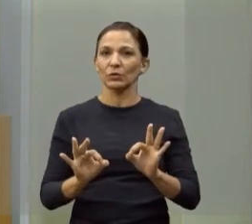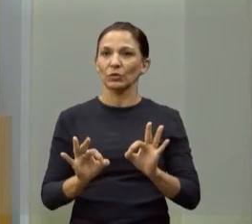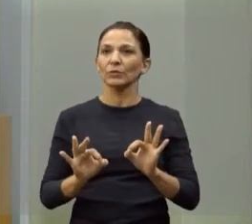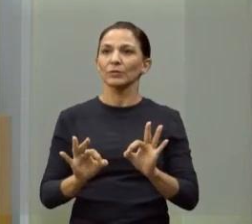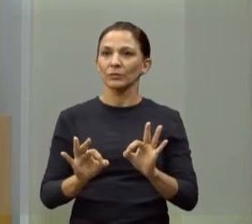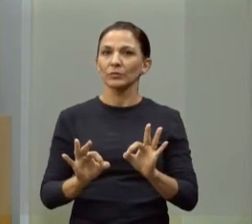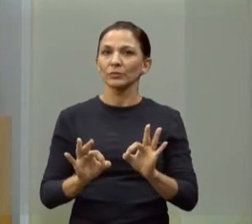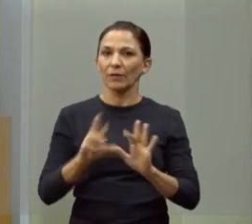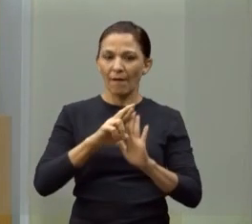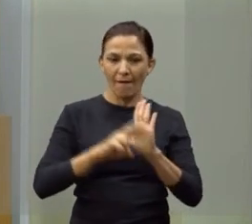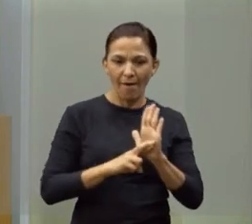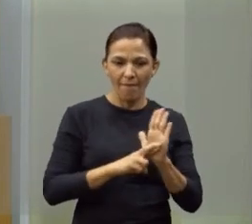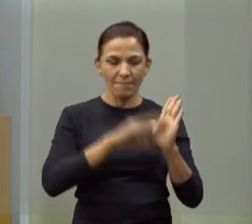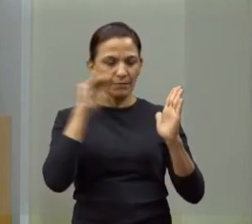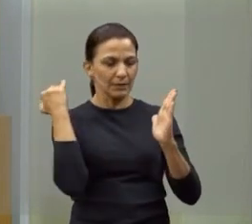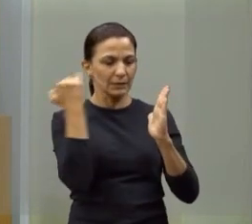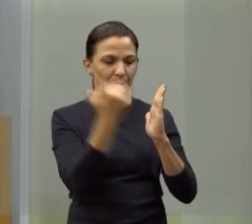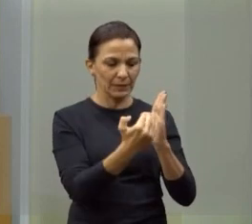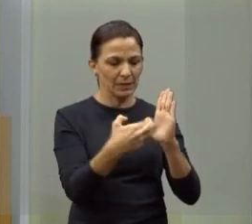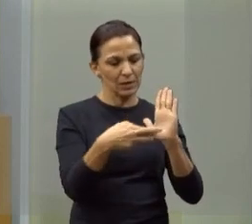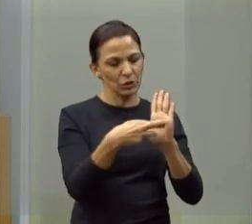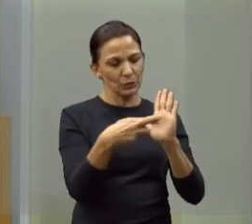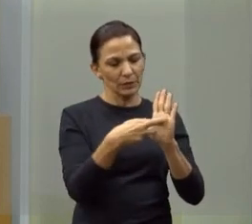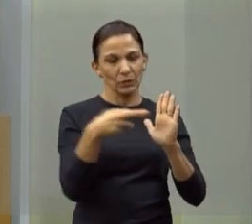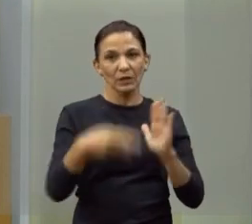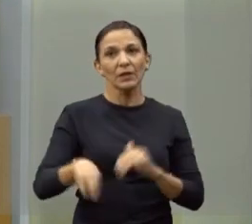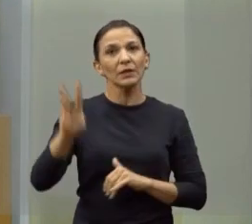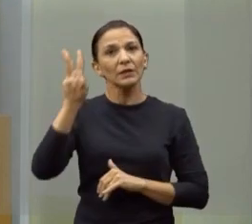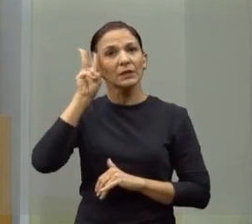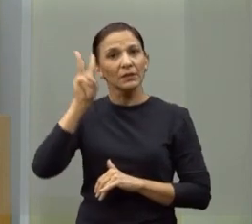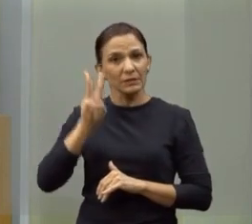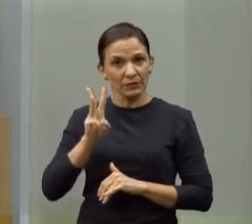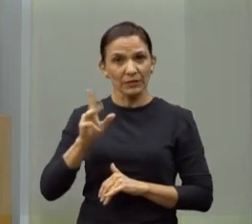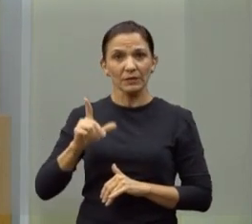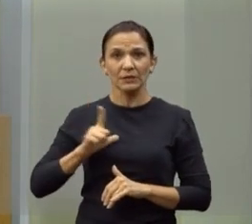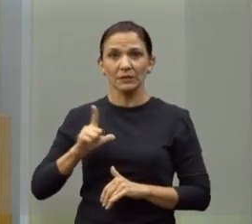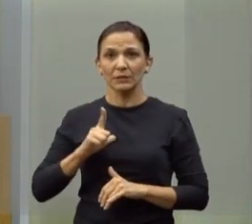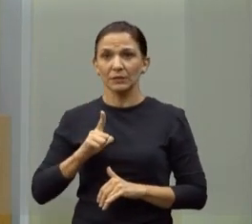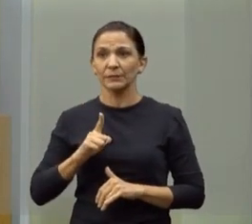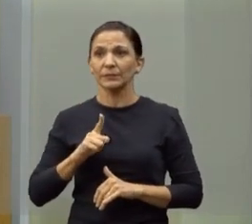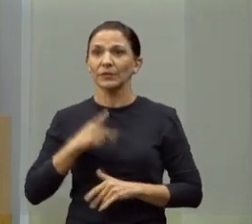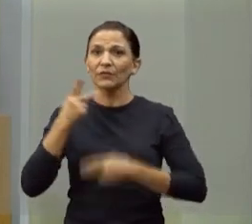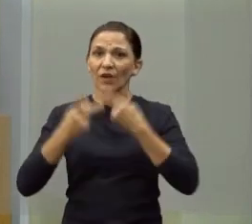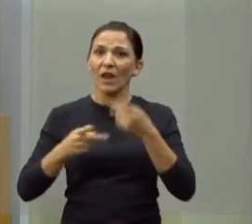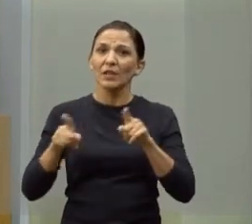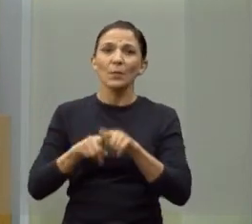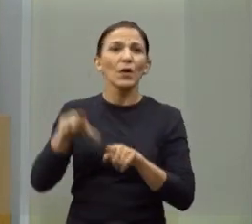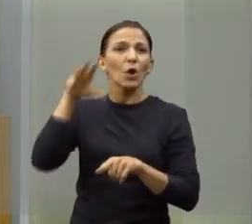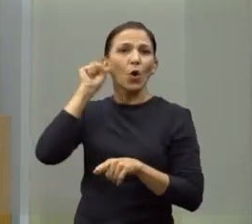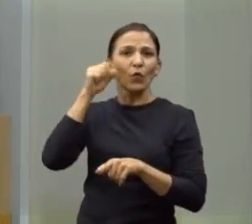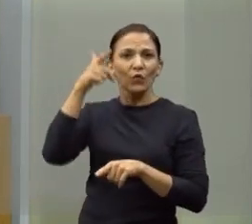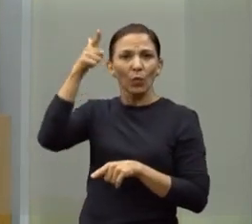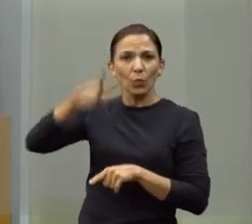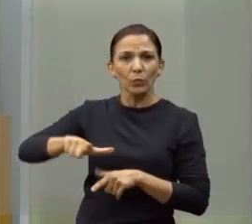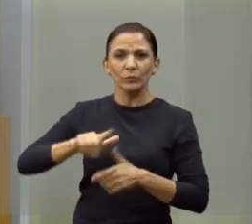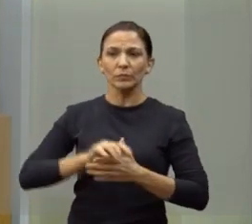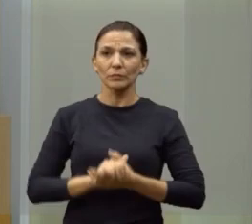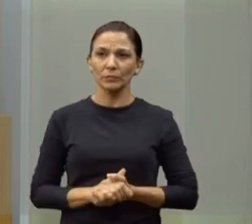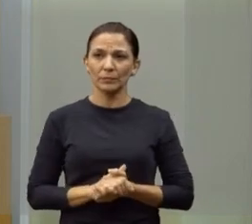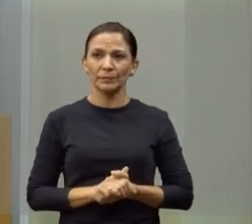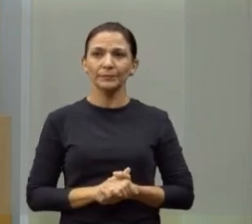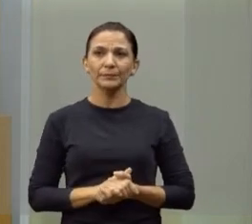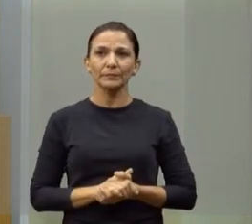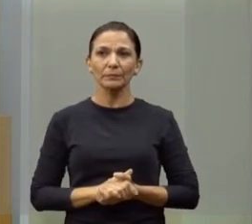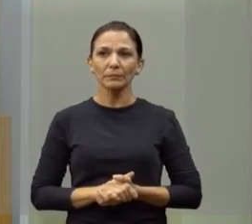proposto e o que é seguir, o que é regimental, o que a gente vem aqui fazer na terça-feira, que é falar e ouvir os nossos colegas falar. Posso retomar, presidente?